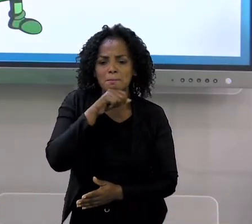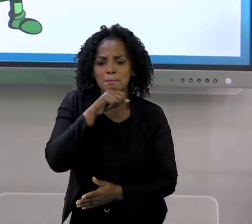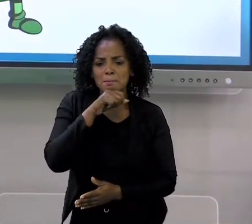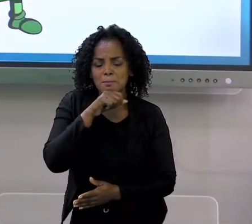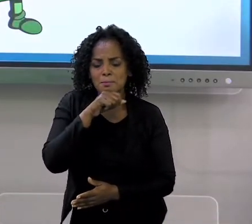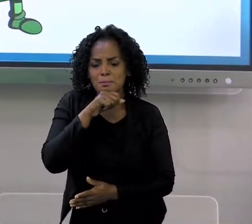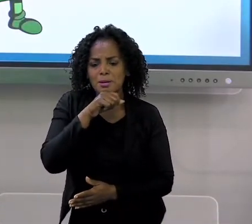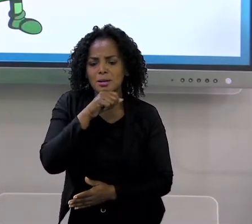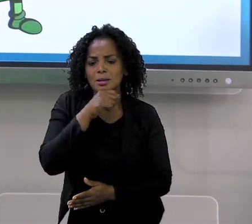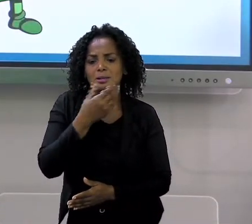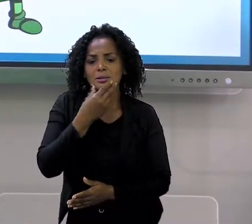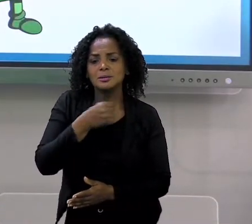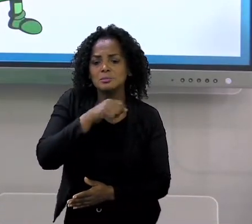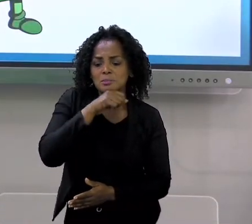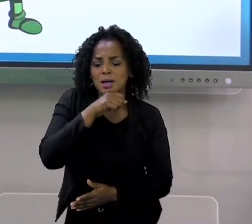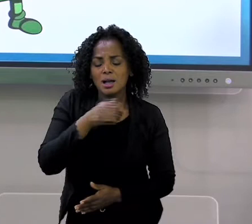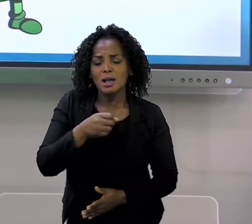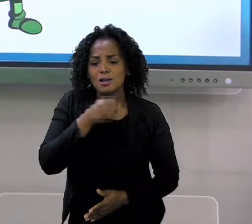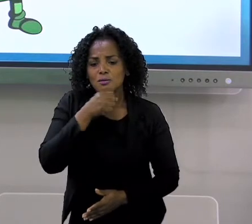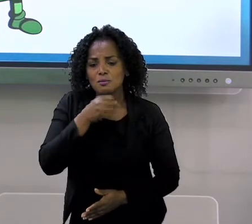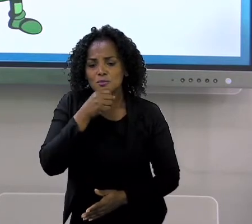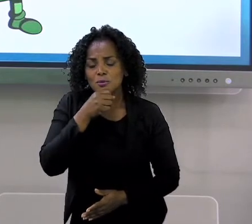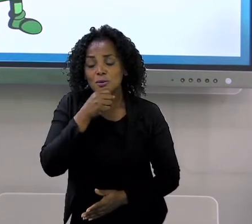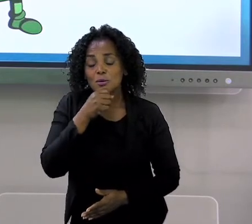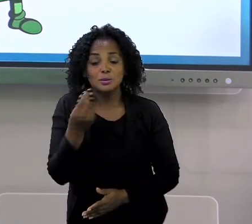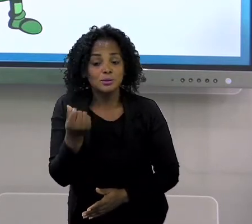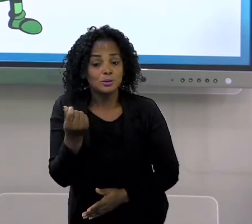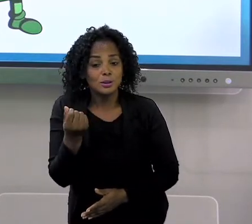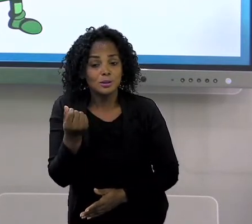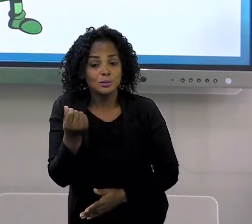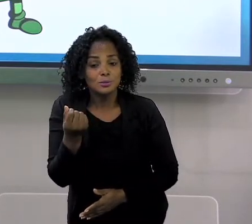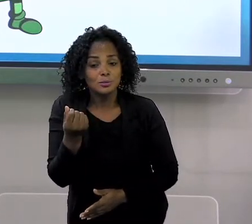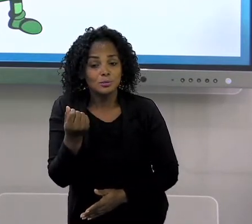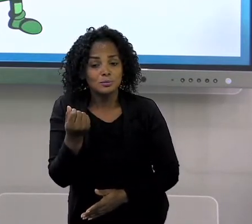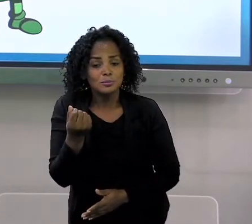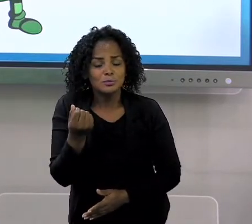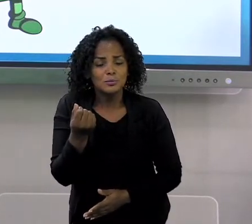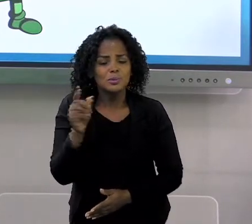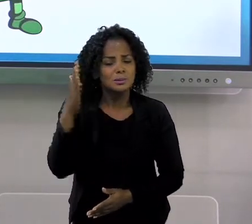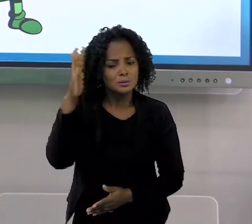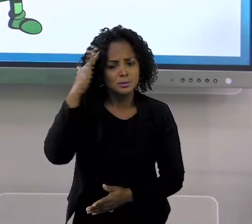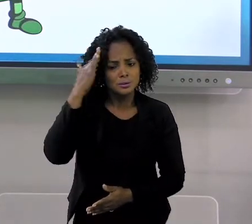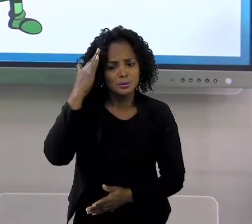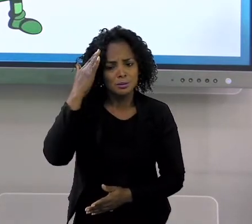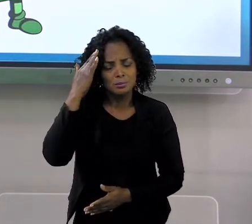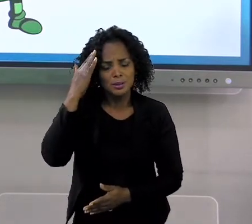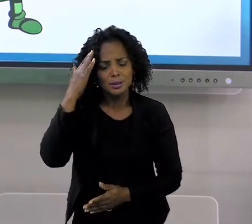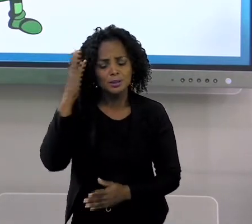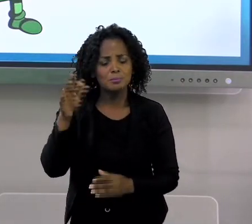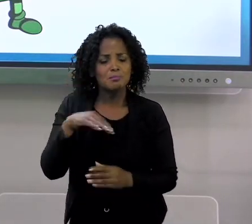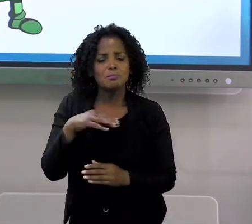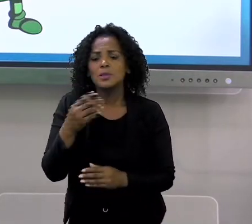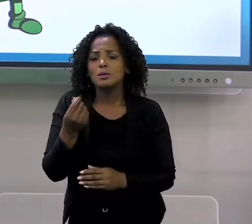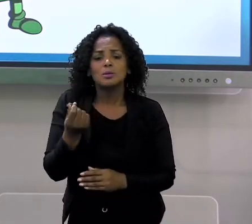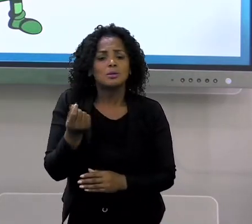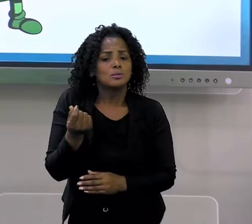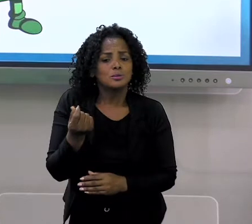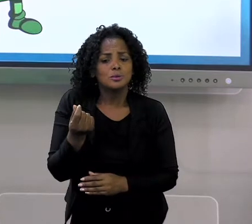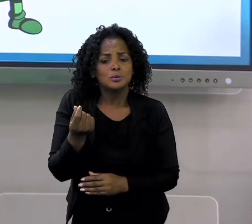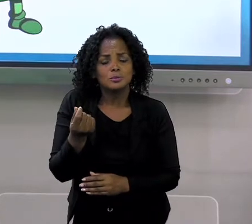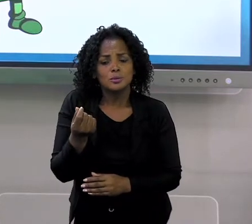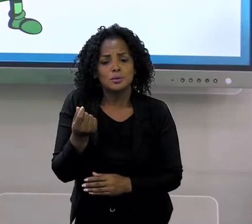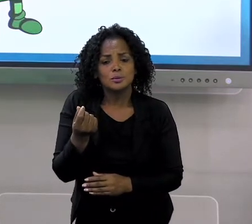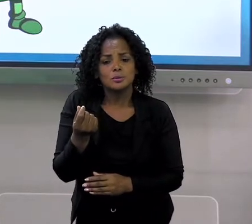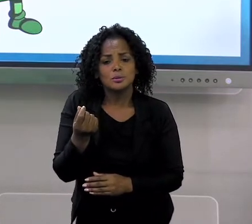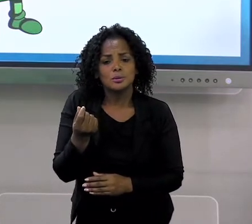que seria esse dinheiro, teria o nome do sistema monetário? E vocês sabiam que o nosso dinheiro, ele é